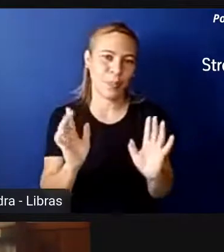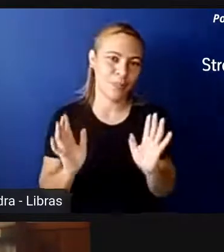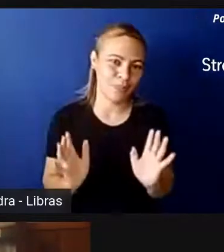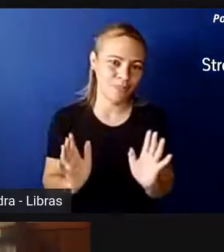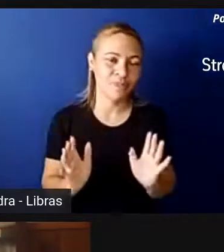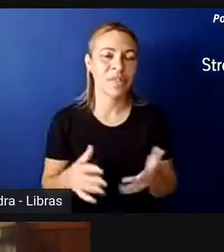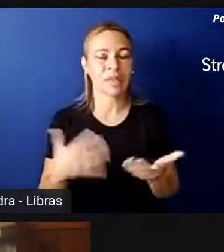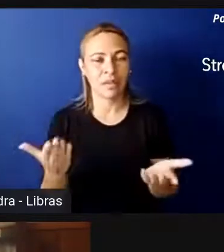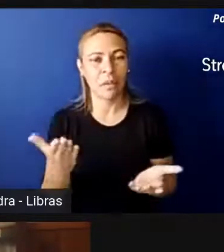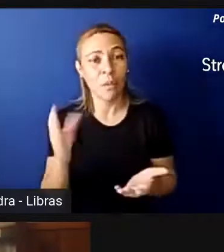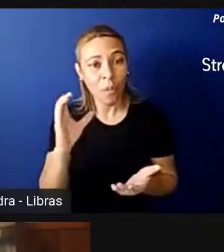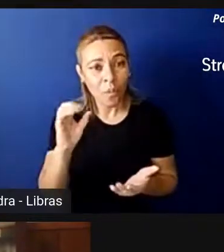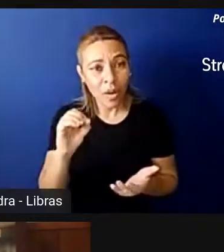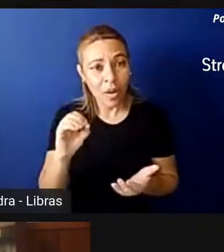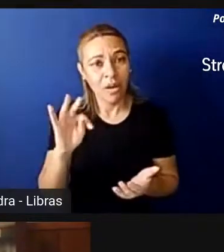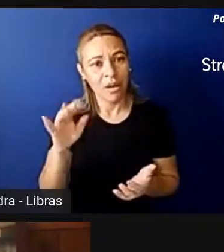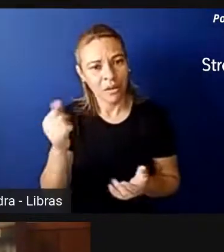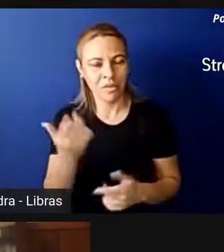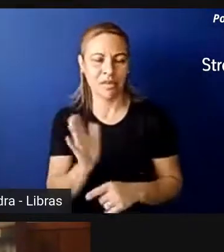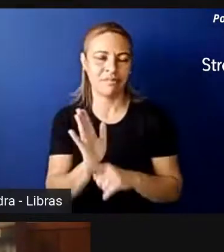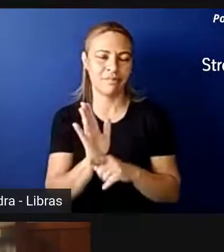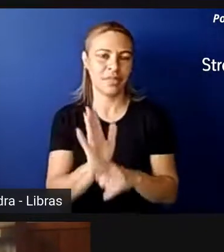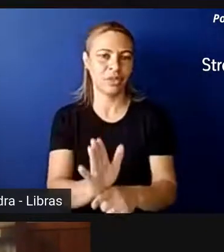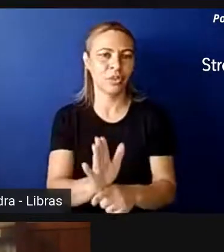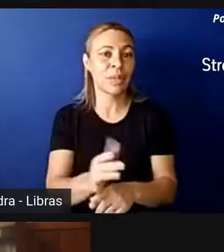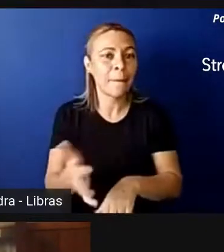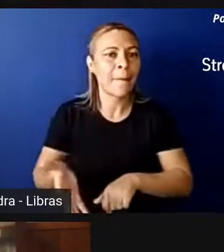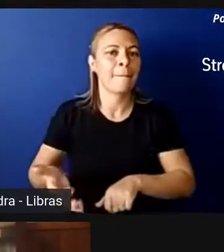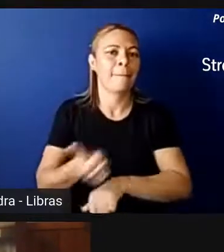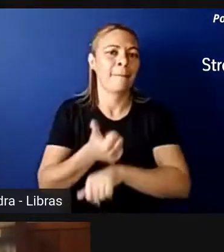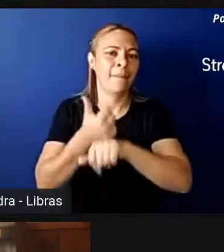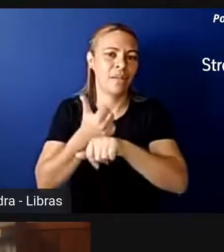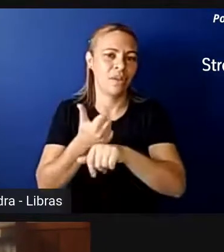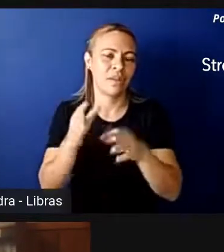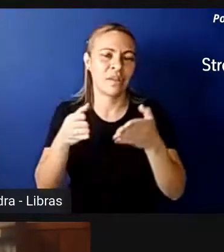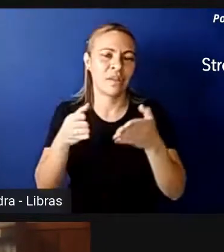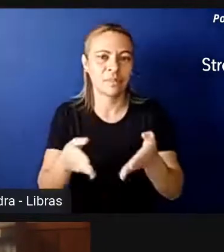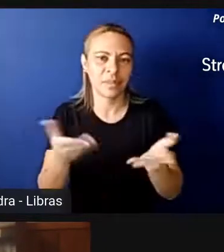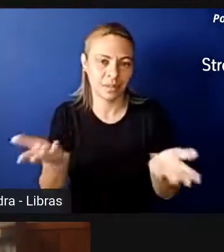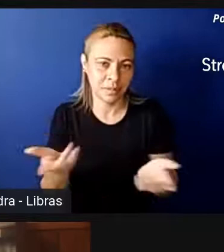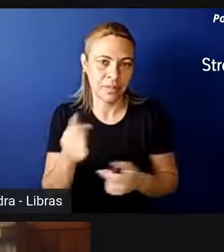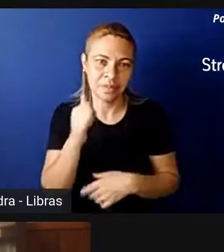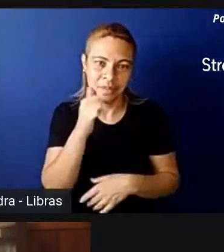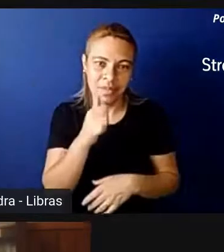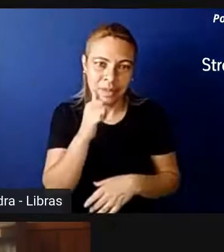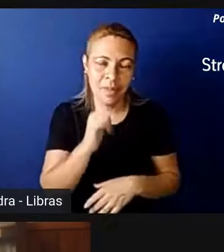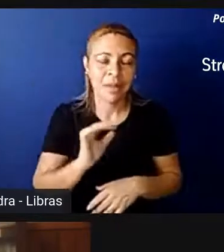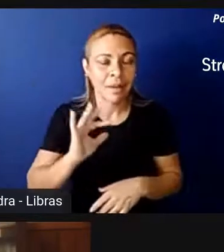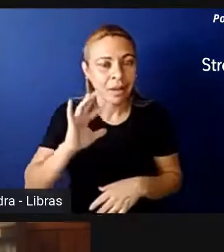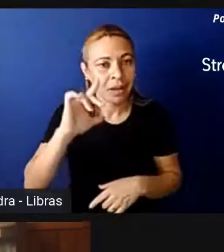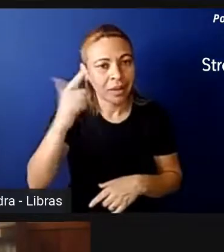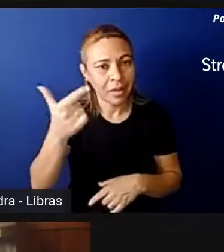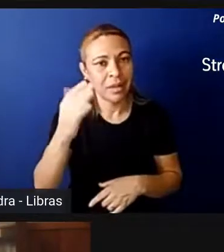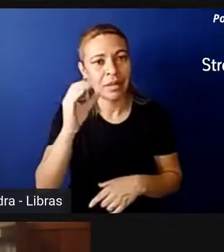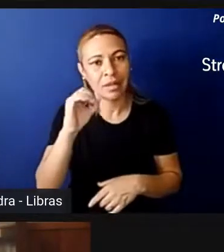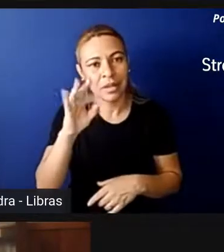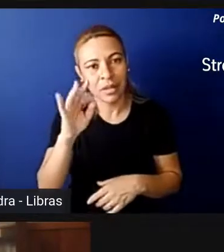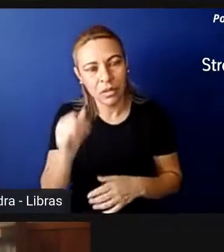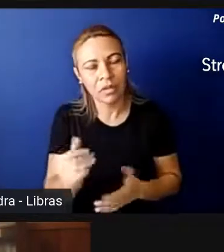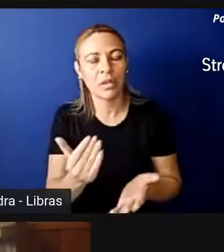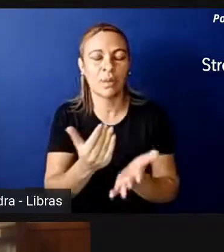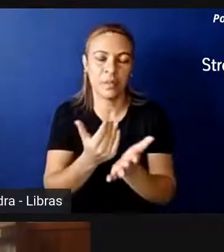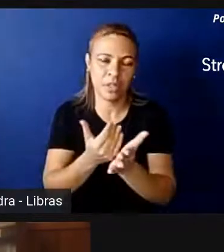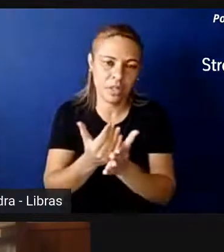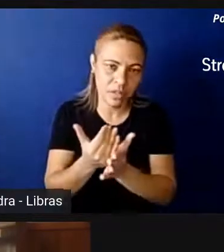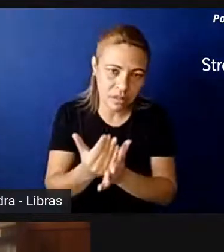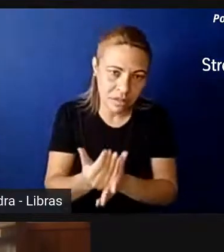cotas serviriam, nesse momento, para melhorar essa participação. É claro que a gente sabe que cotas é sempre uma medida inicial, que a gente